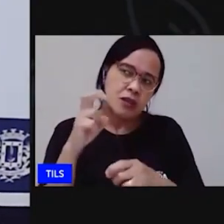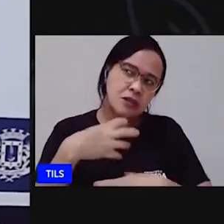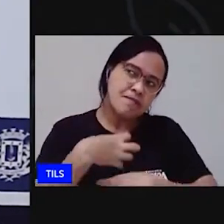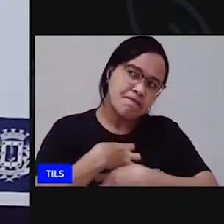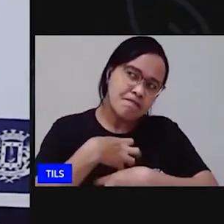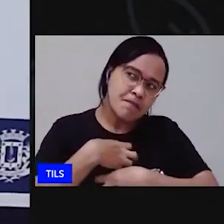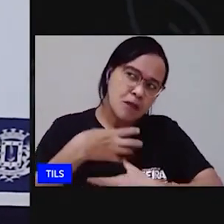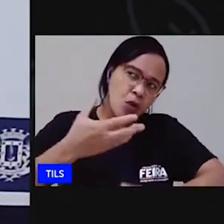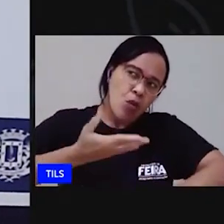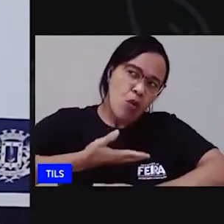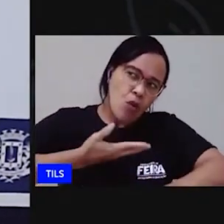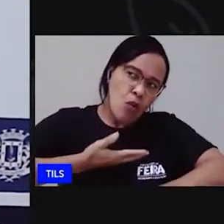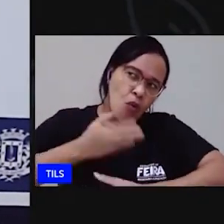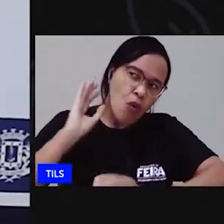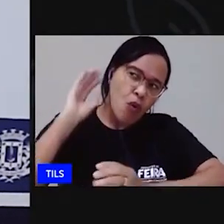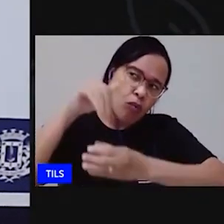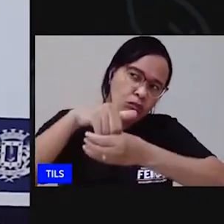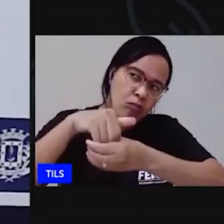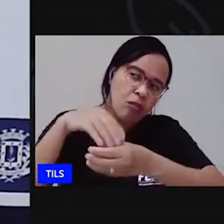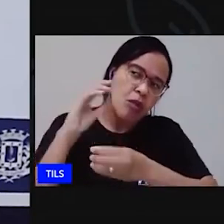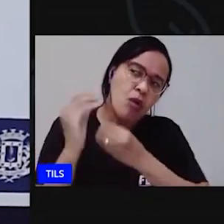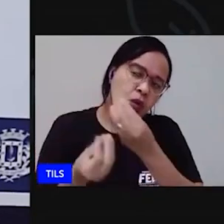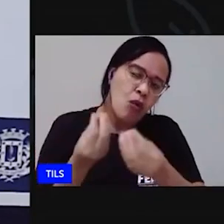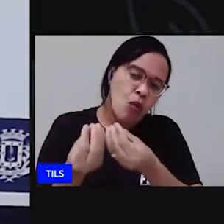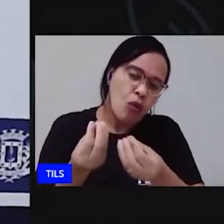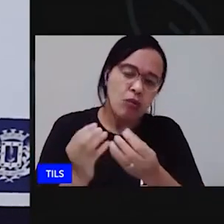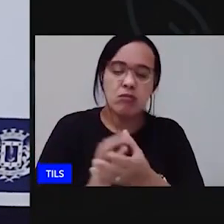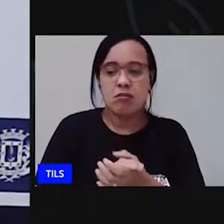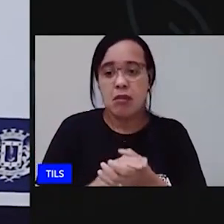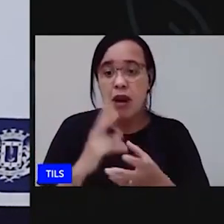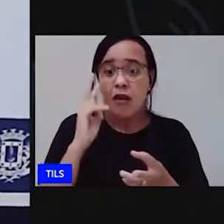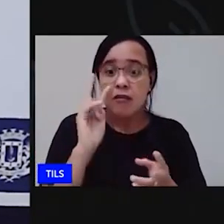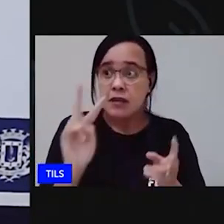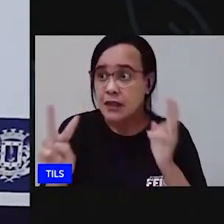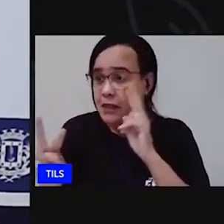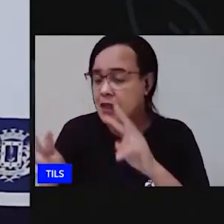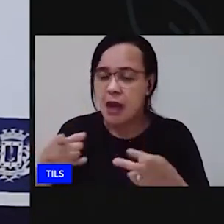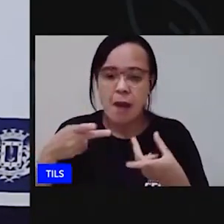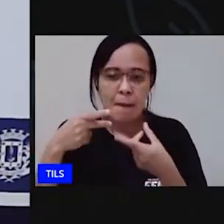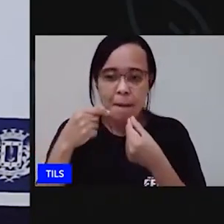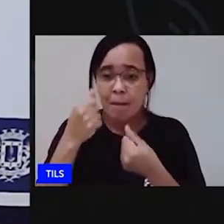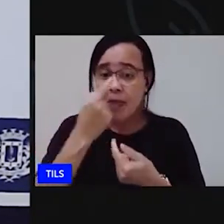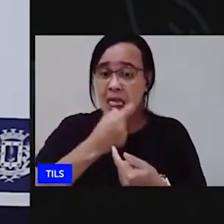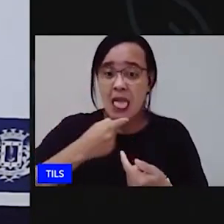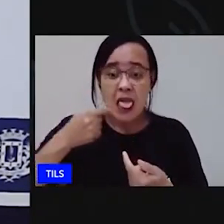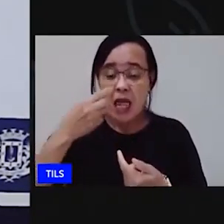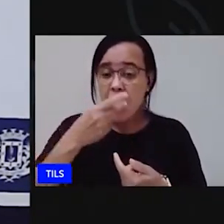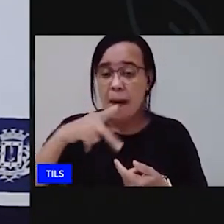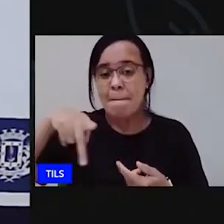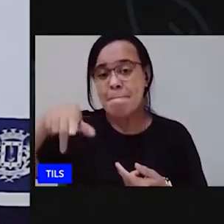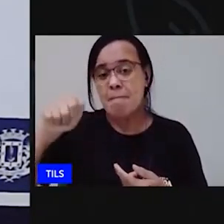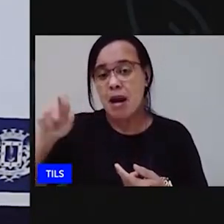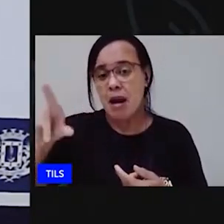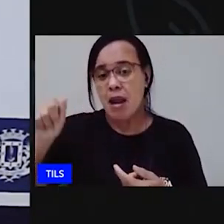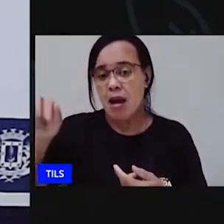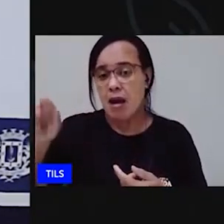relembramos o que são visão paladar audição